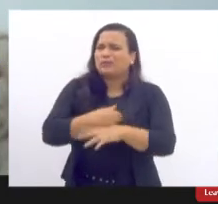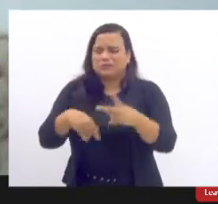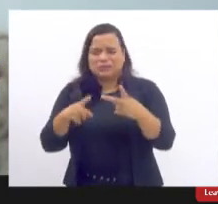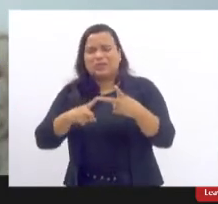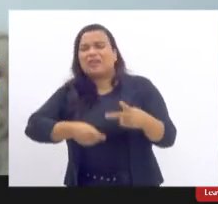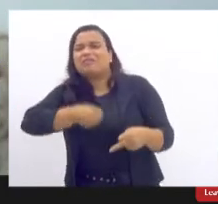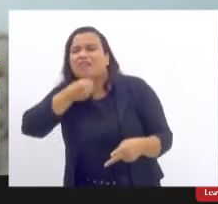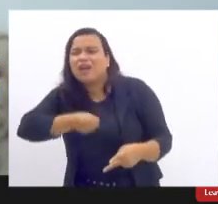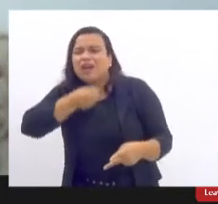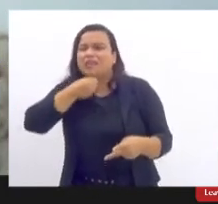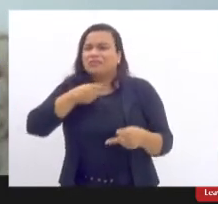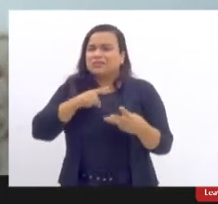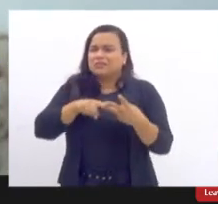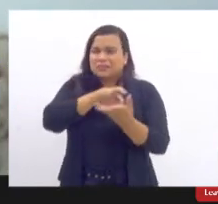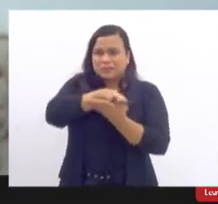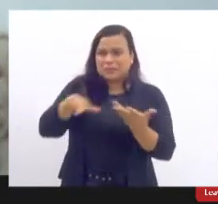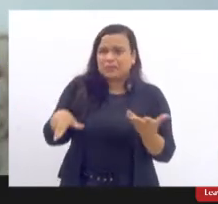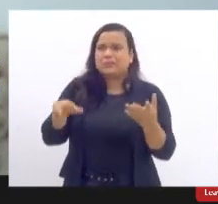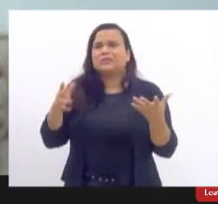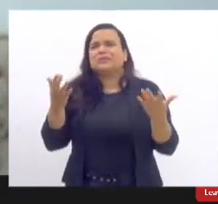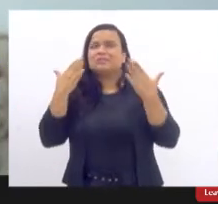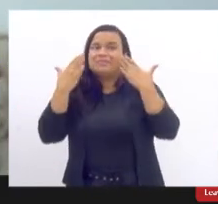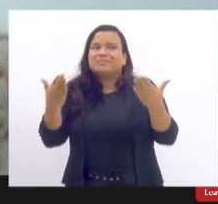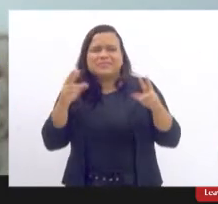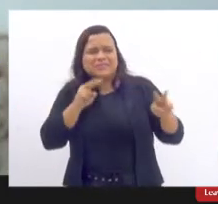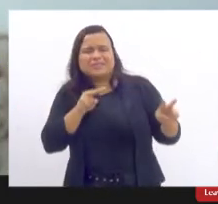e você atenuar os traços disso,